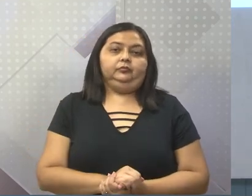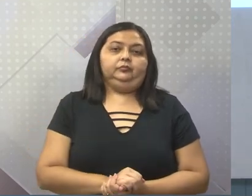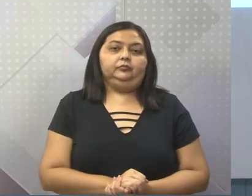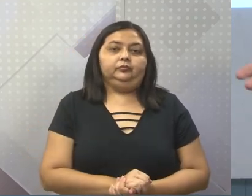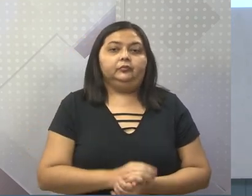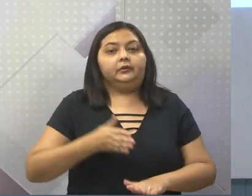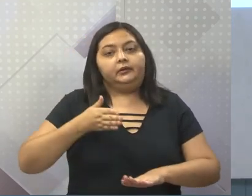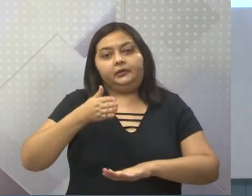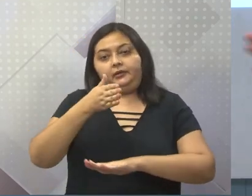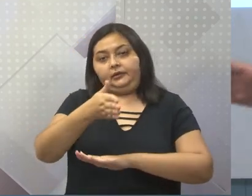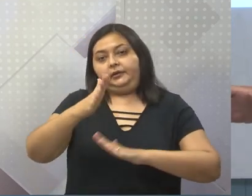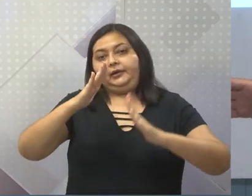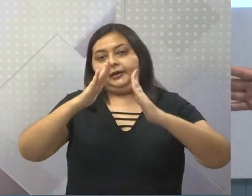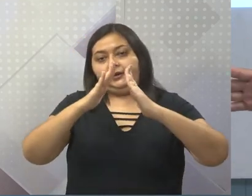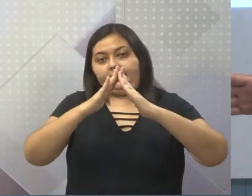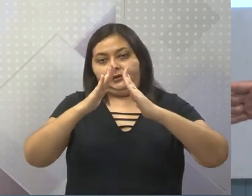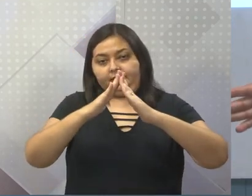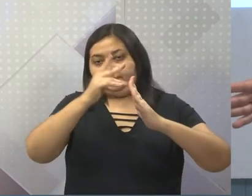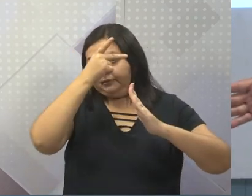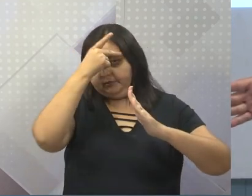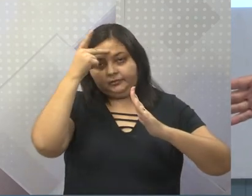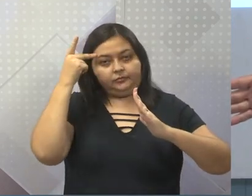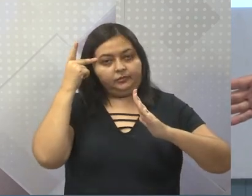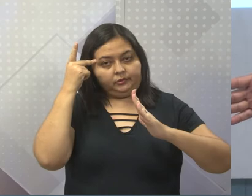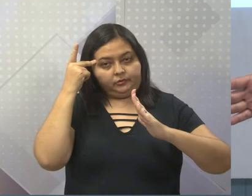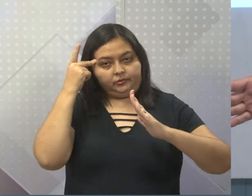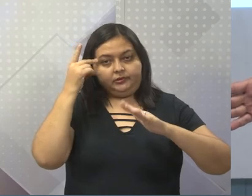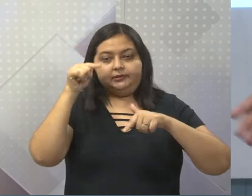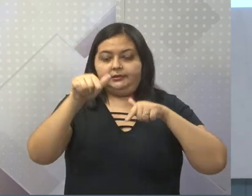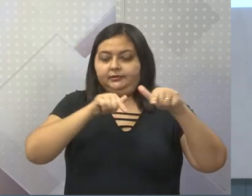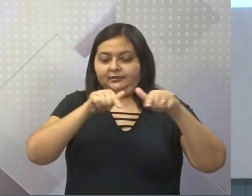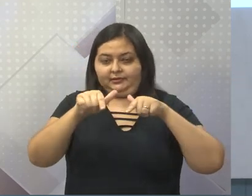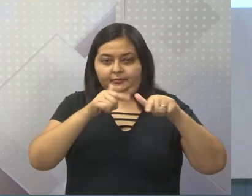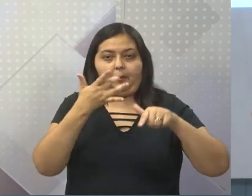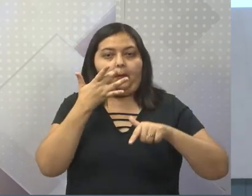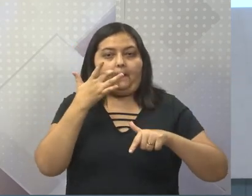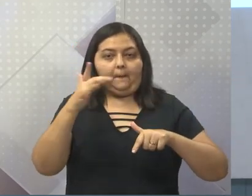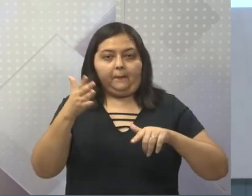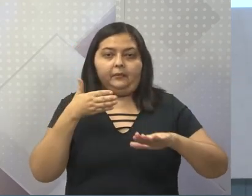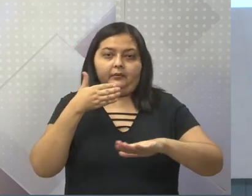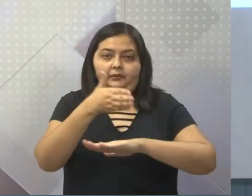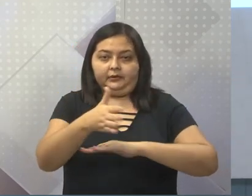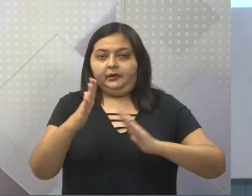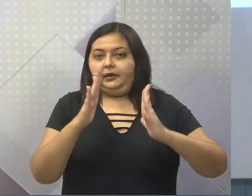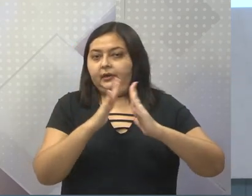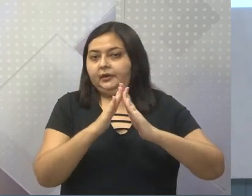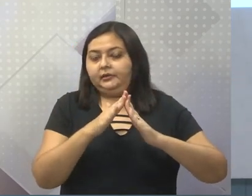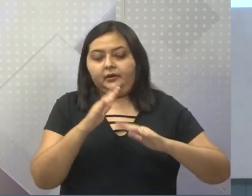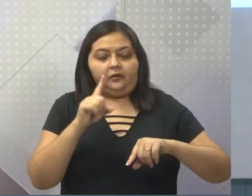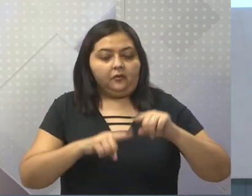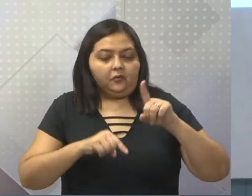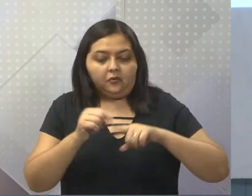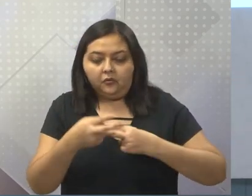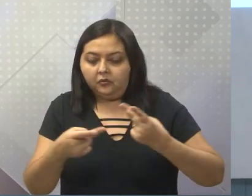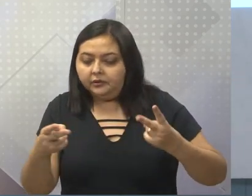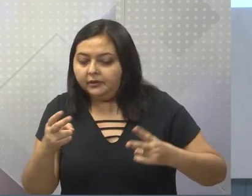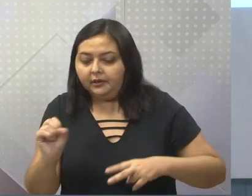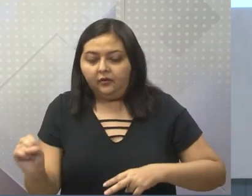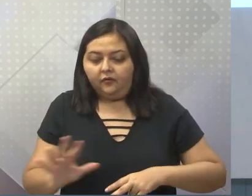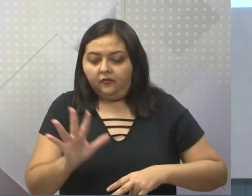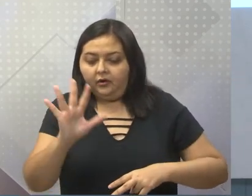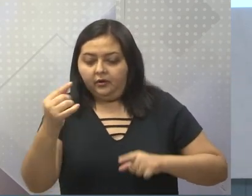iam nas casas das pessoas que trabalhavam com ouro, obviamente, e entrava na casa e tirava tudo que fosse de valor pra